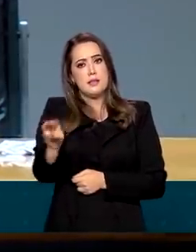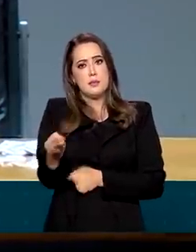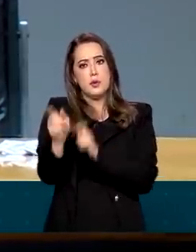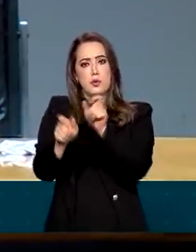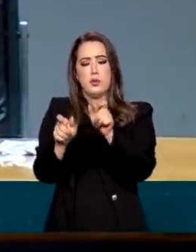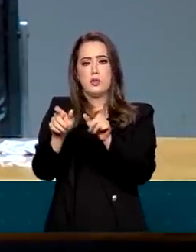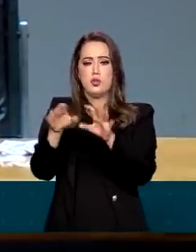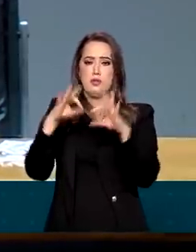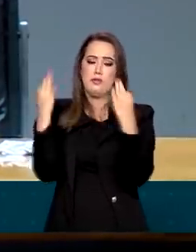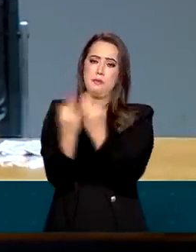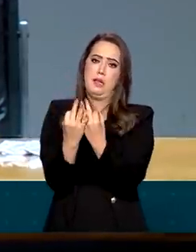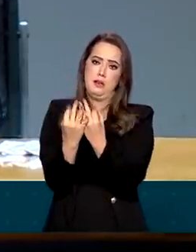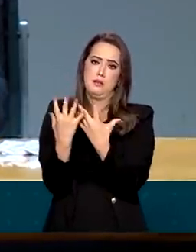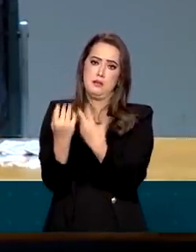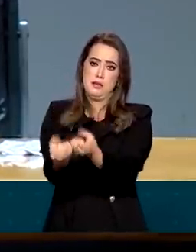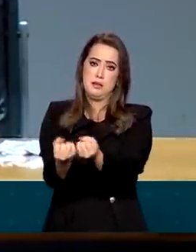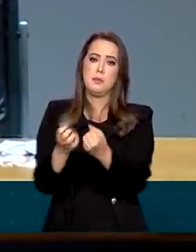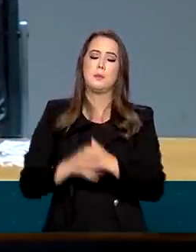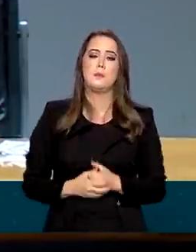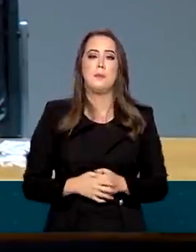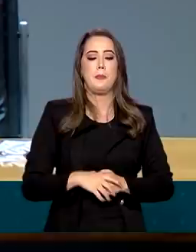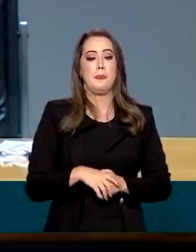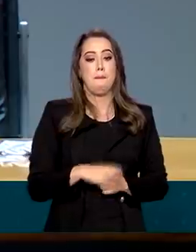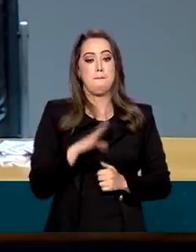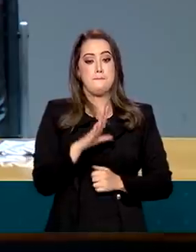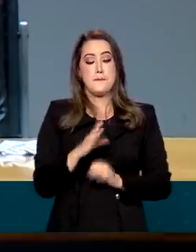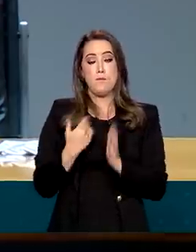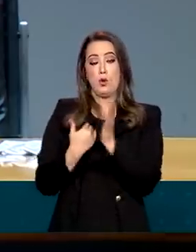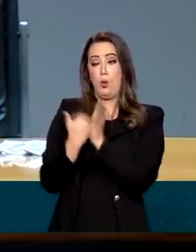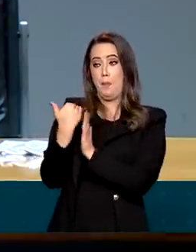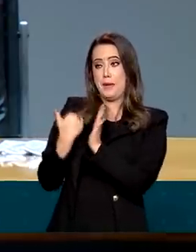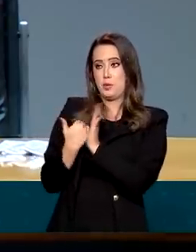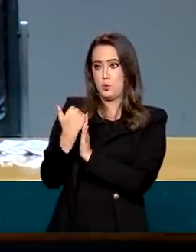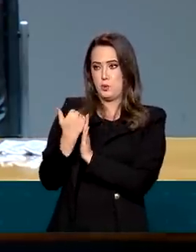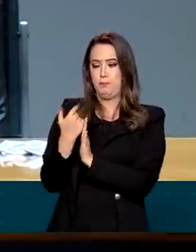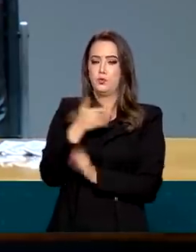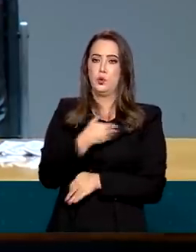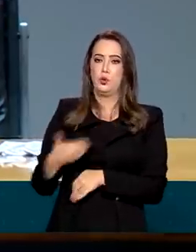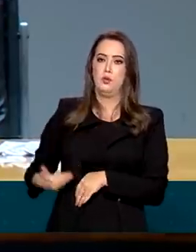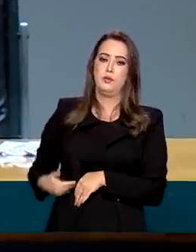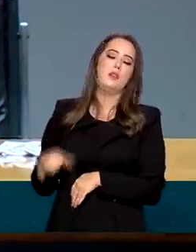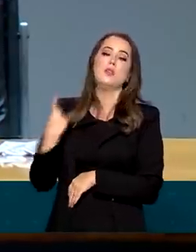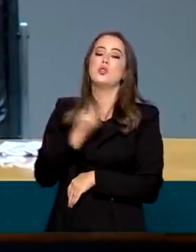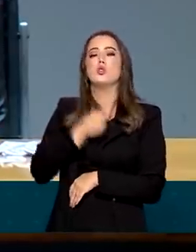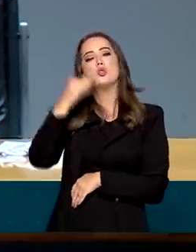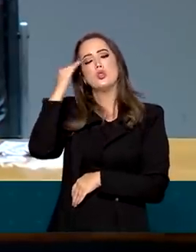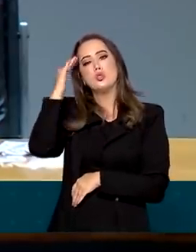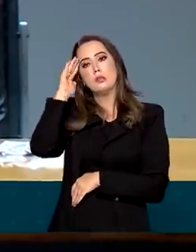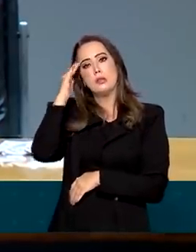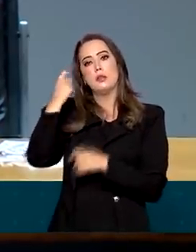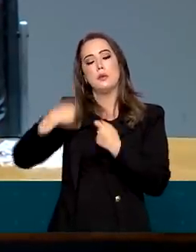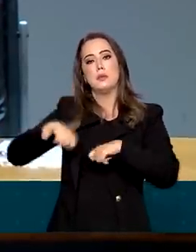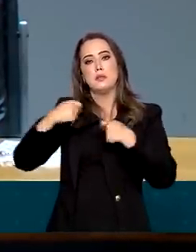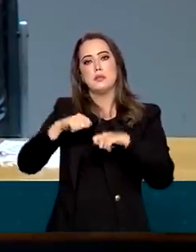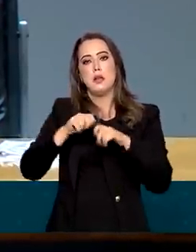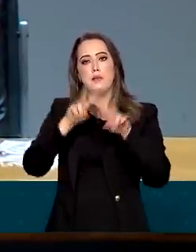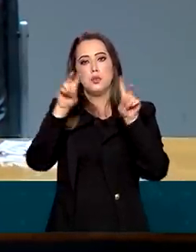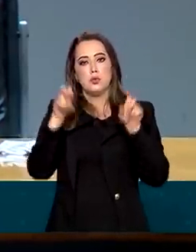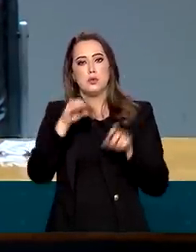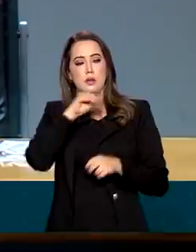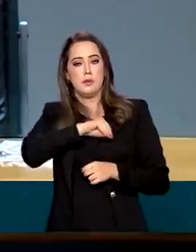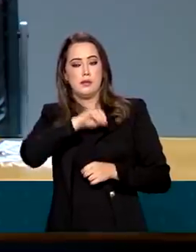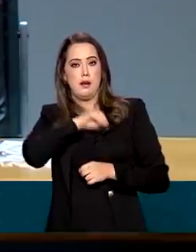tinha, nós defendíamos, nós defendíamos uma renda básica, um conceito de renda básica, justamente de